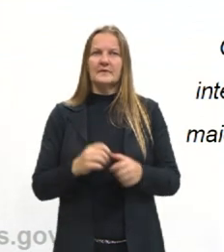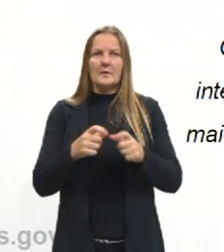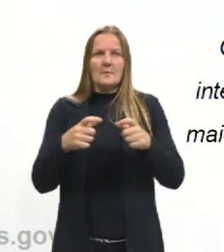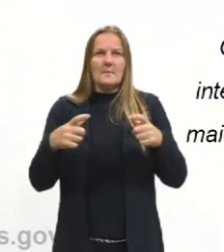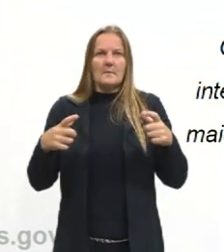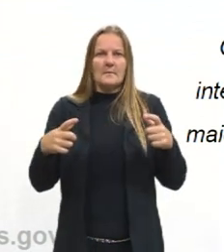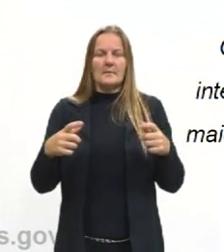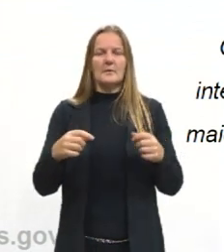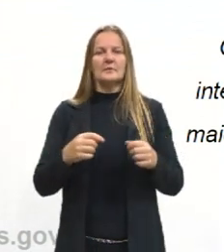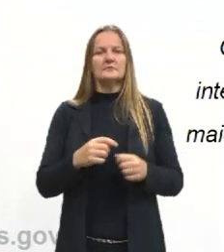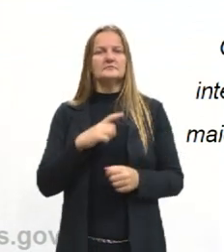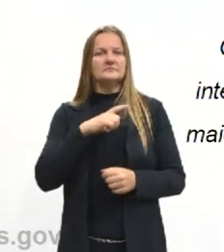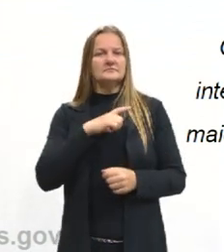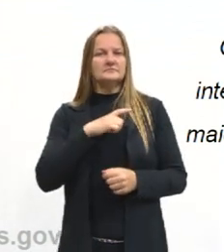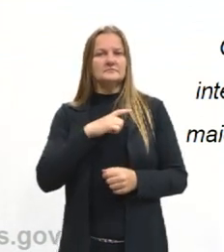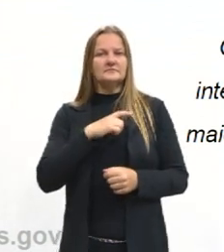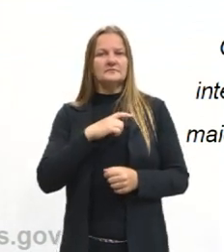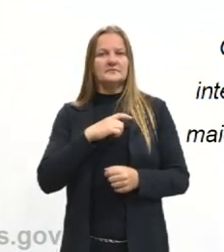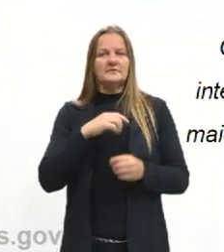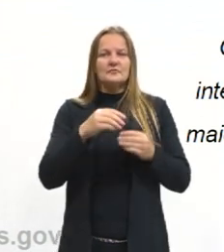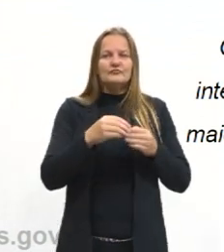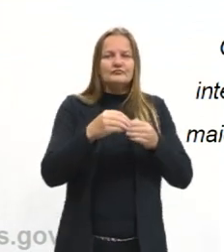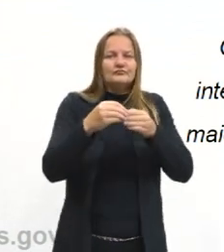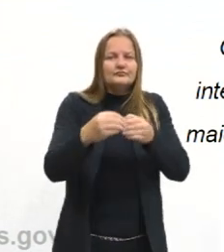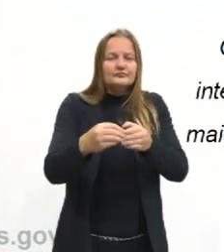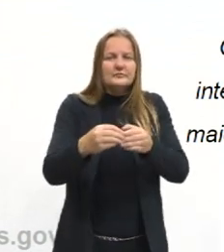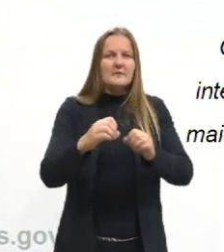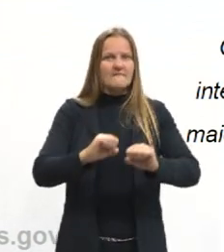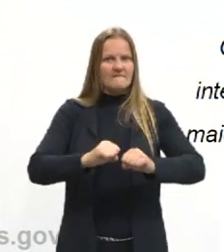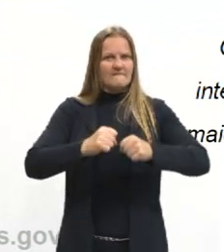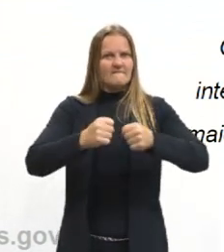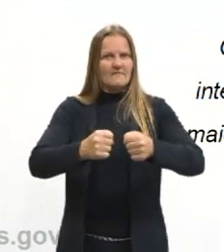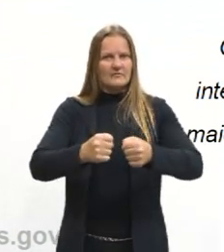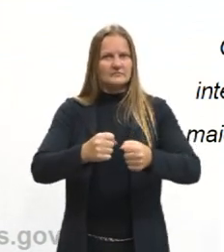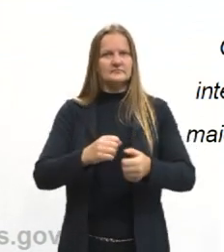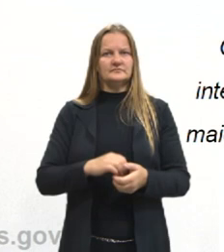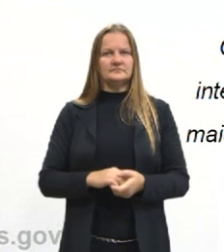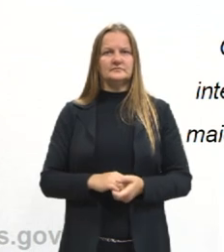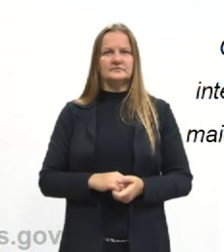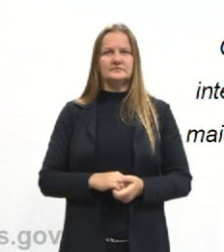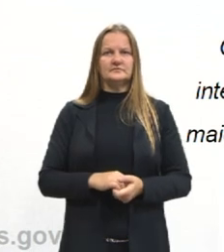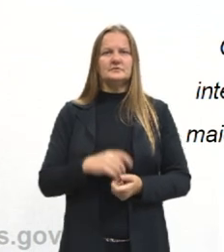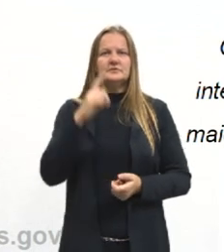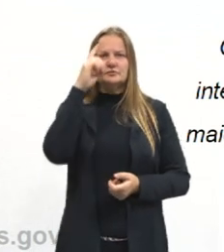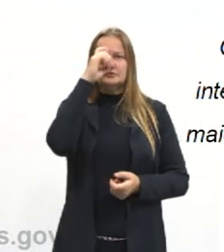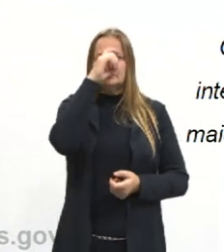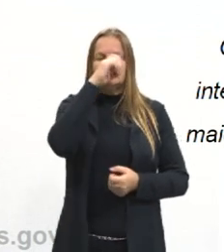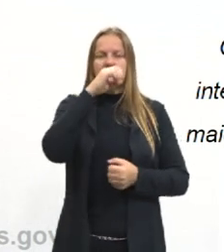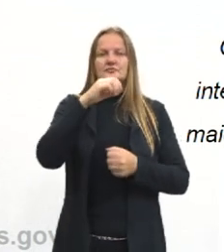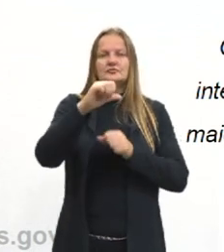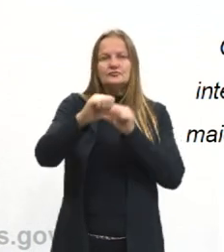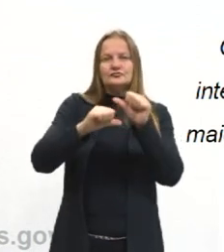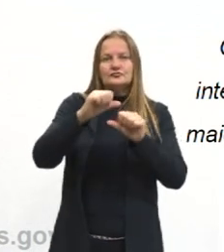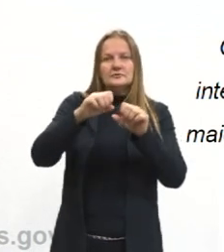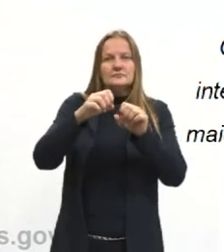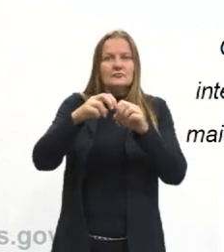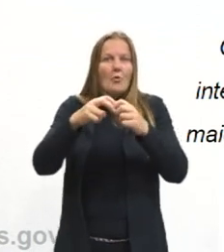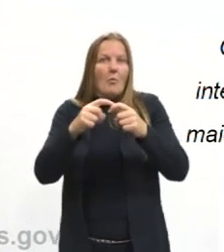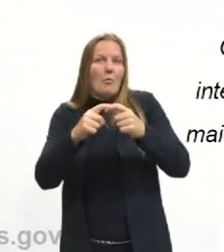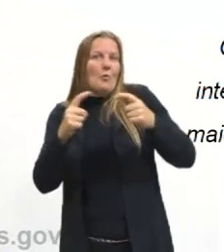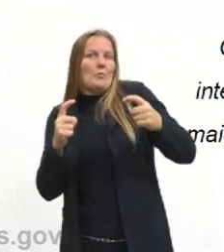intensidade do que a dipolo-induzida. Ela é mais forte do que a dipolo-induzida, ou seja, é mais difícil de ser quebrada.